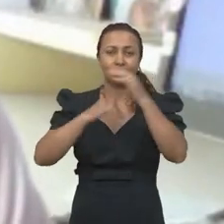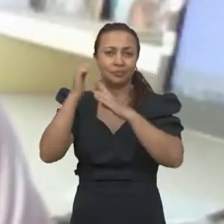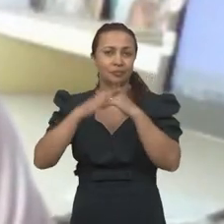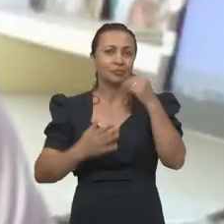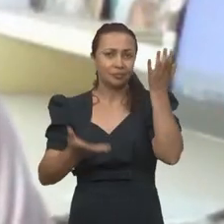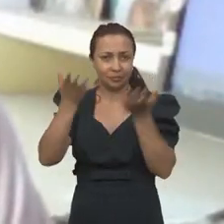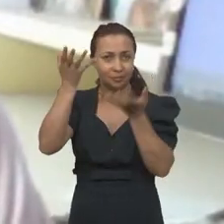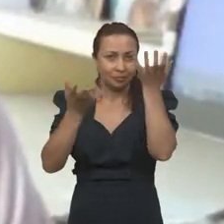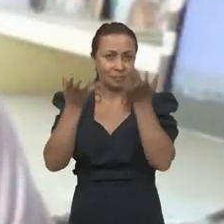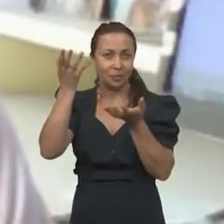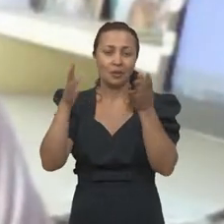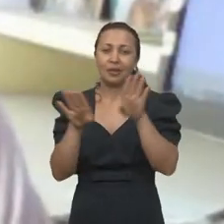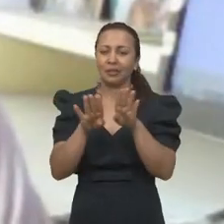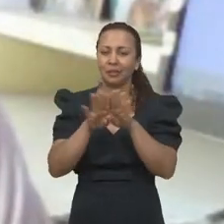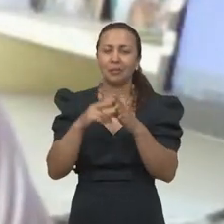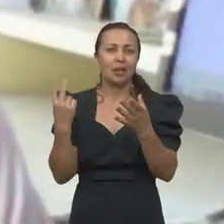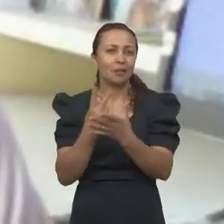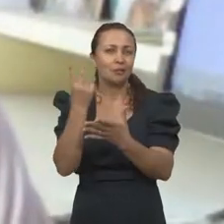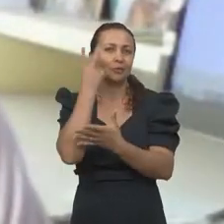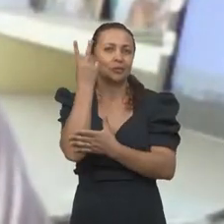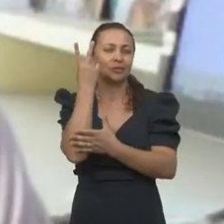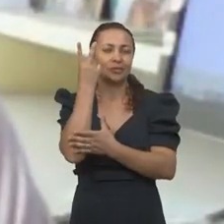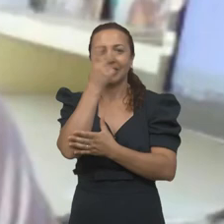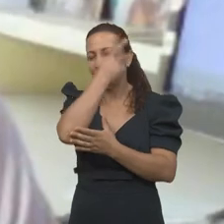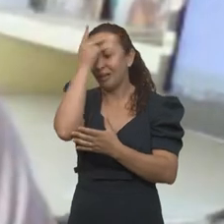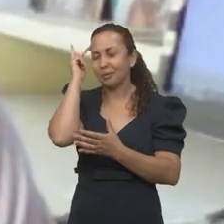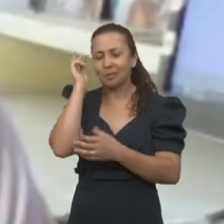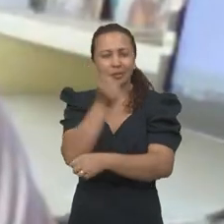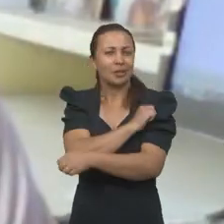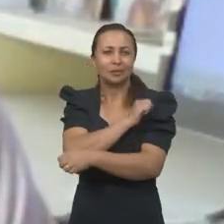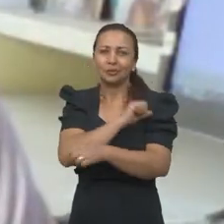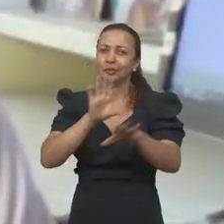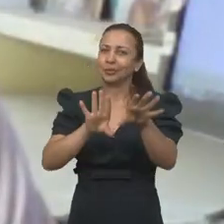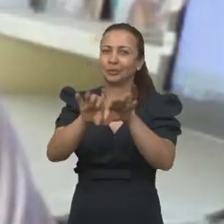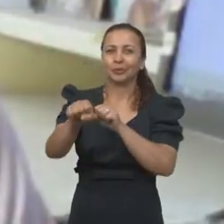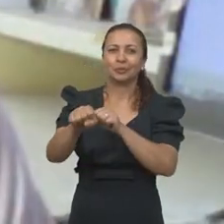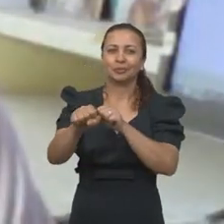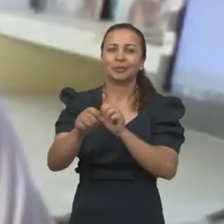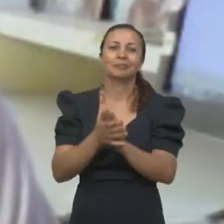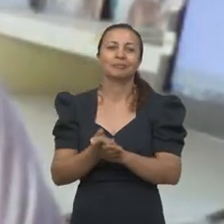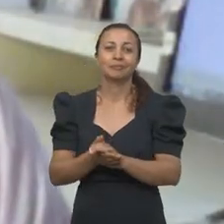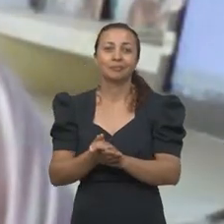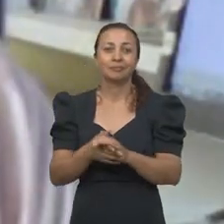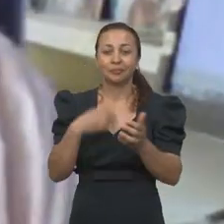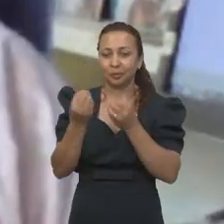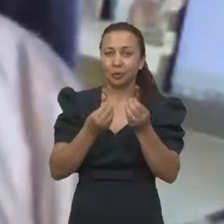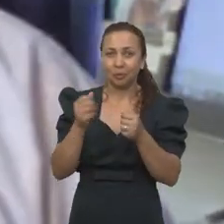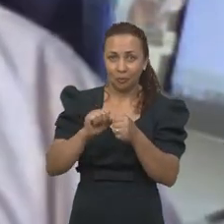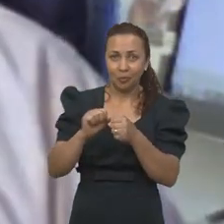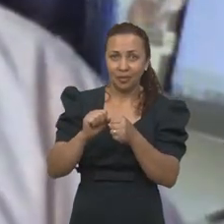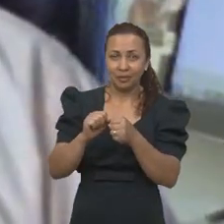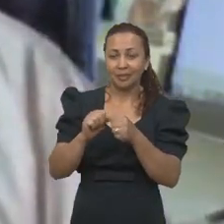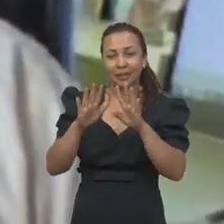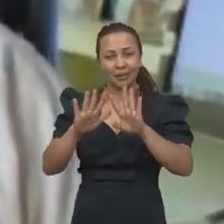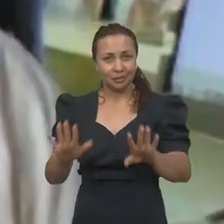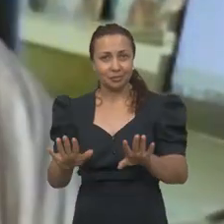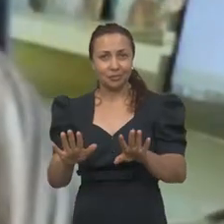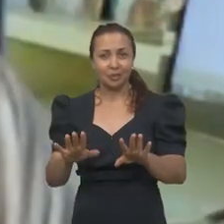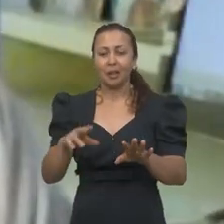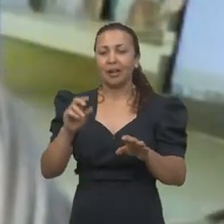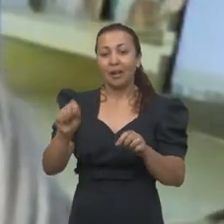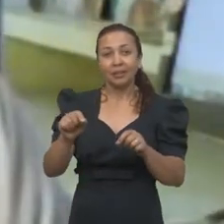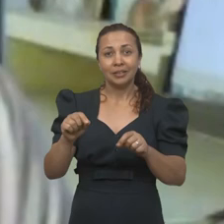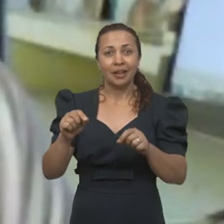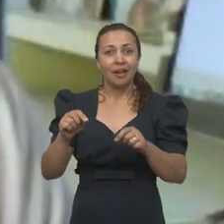da prática econômica. E também de valorizar os talentos que surgem na academia. E uma forma de fazer isso é,